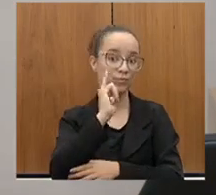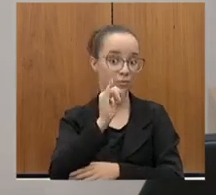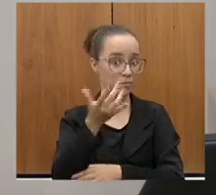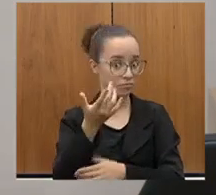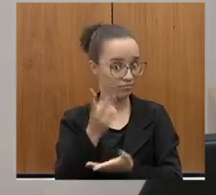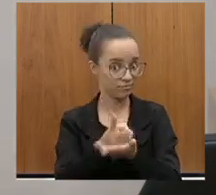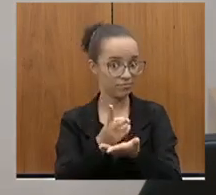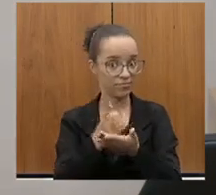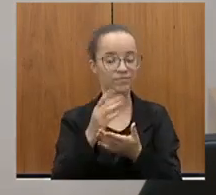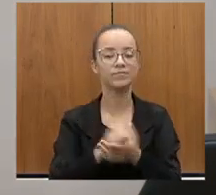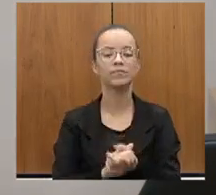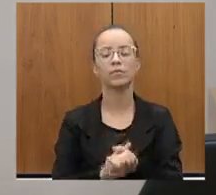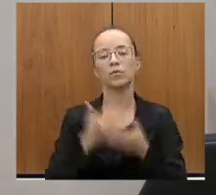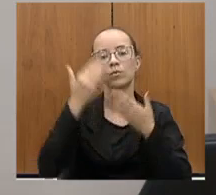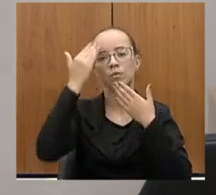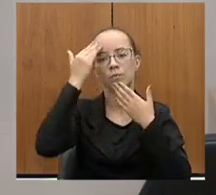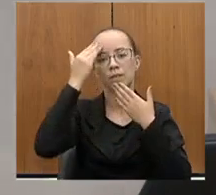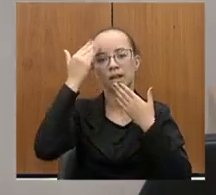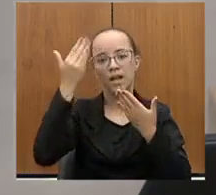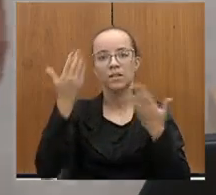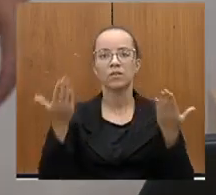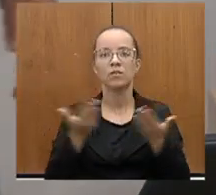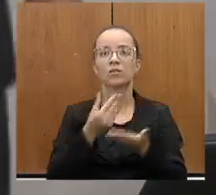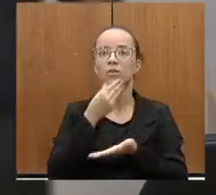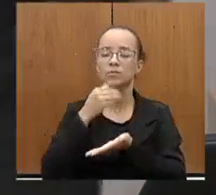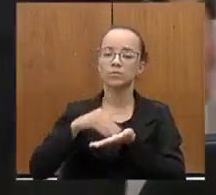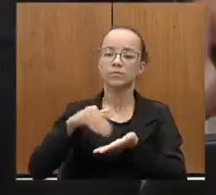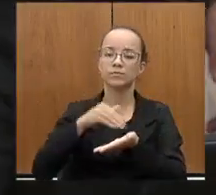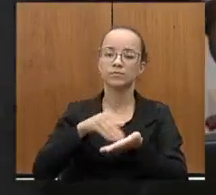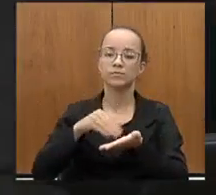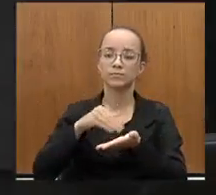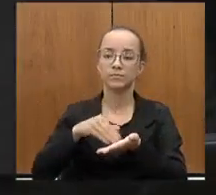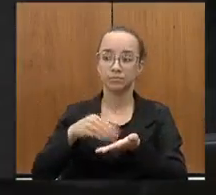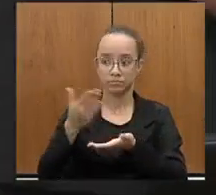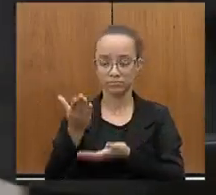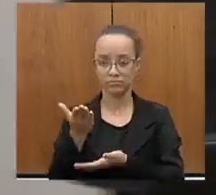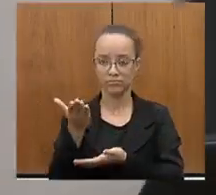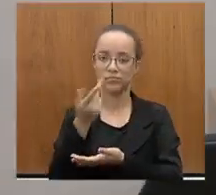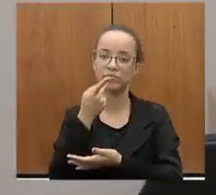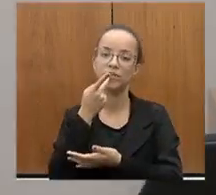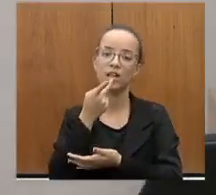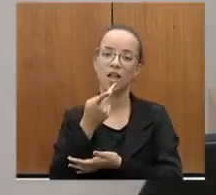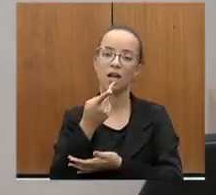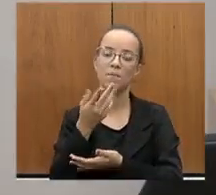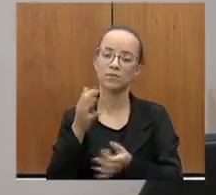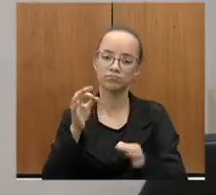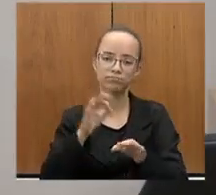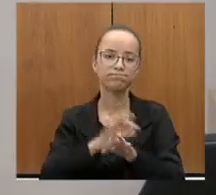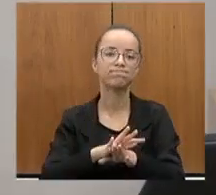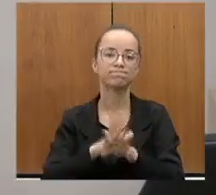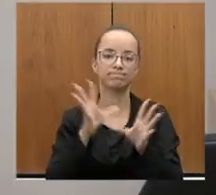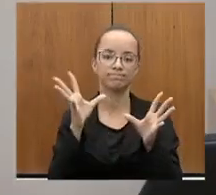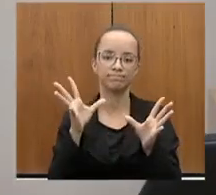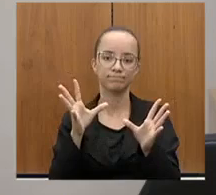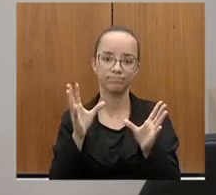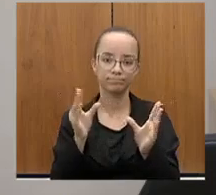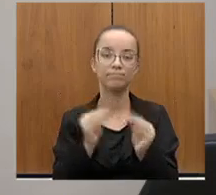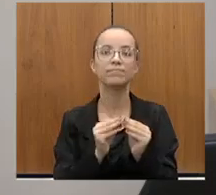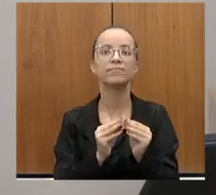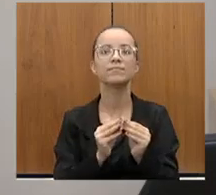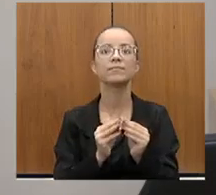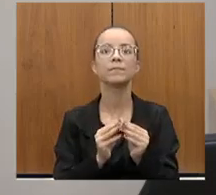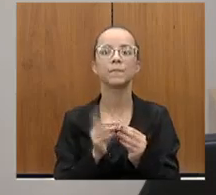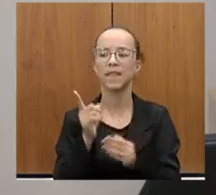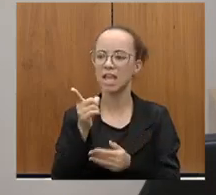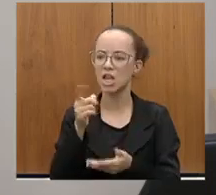Então, eu queria agradecer, passar a palavra para o secretário, para as suas considerações finais para encerrarmos. O homem ficou